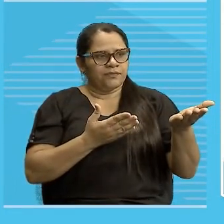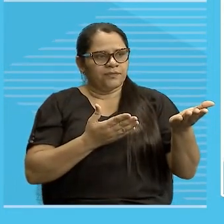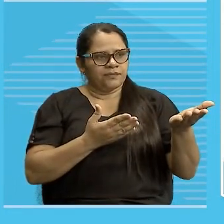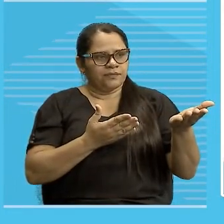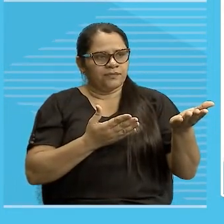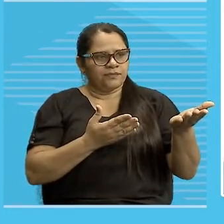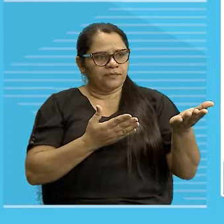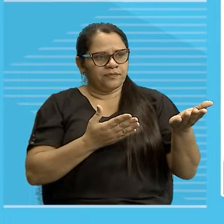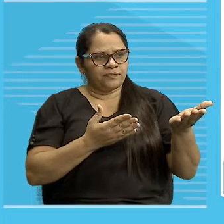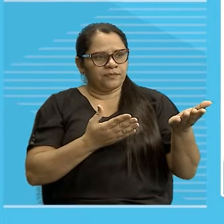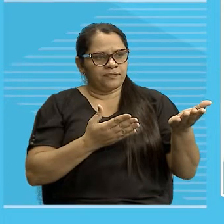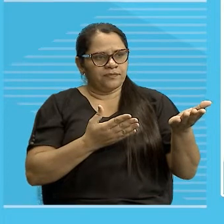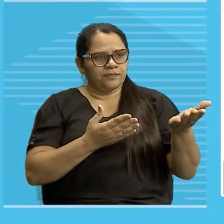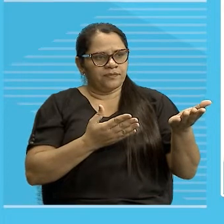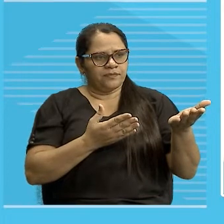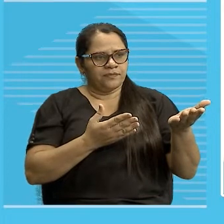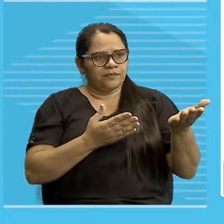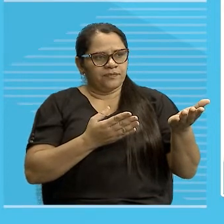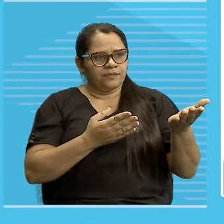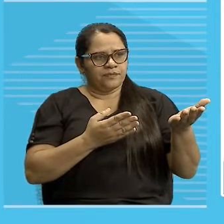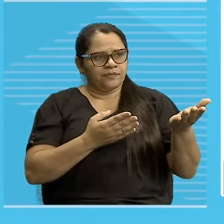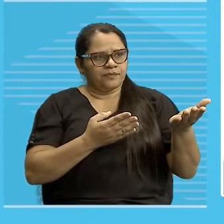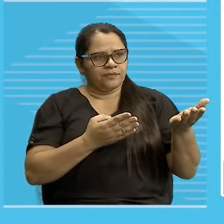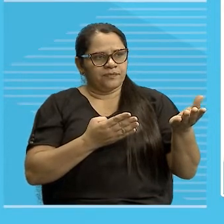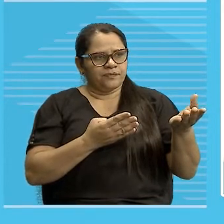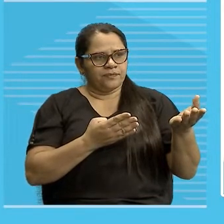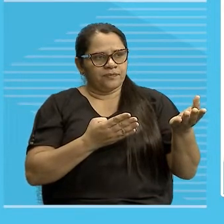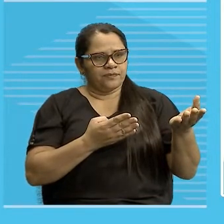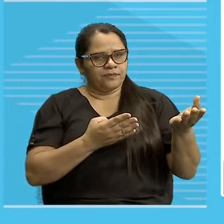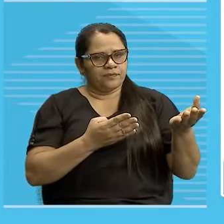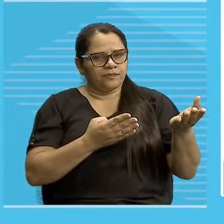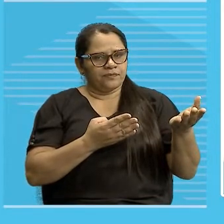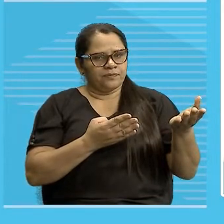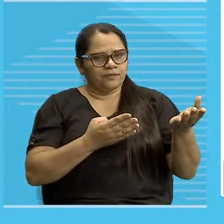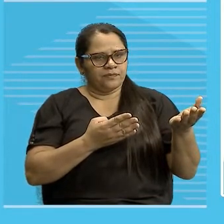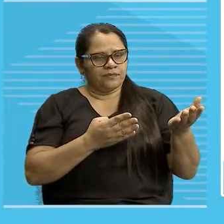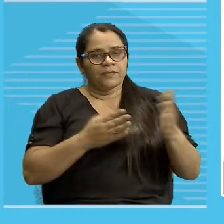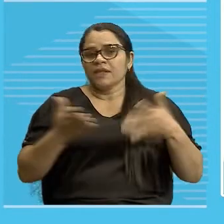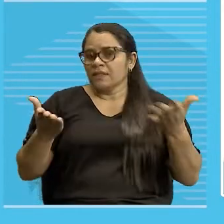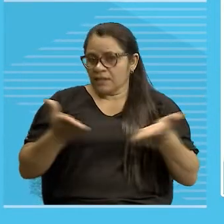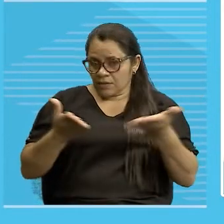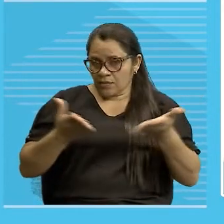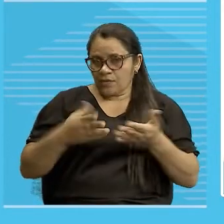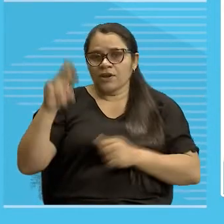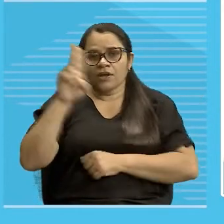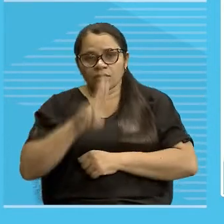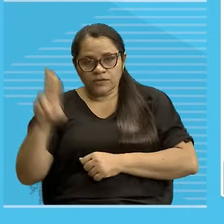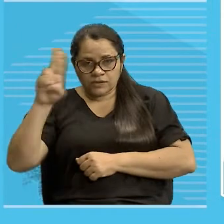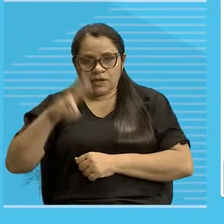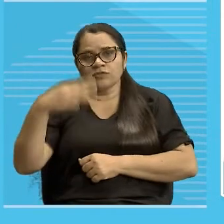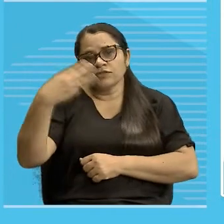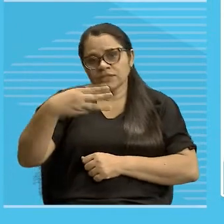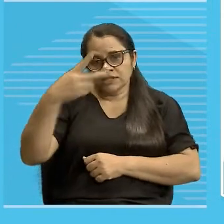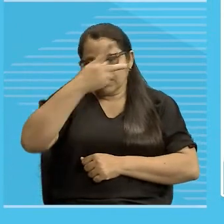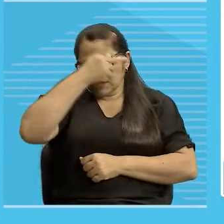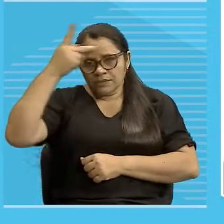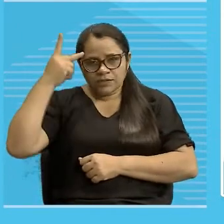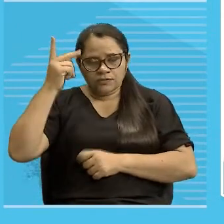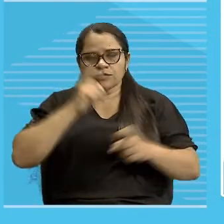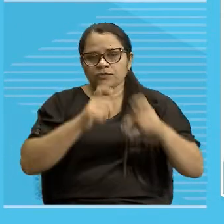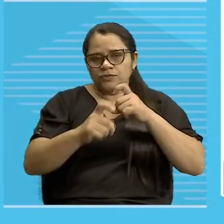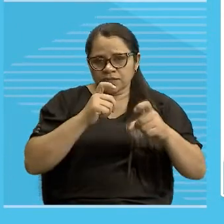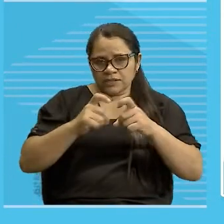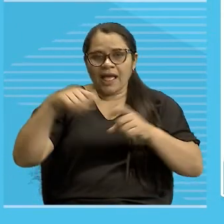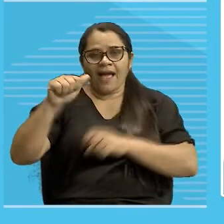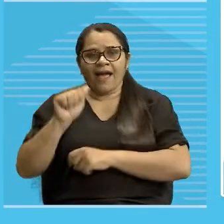Está vendo como o babado é forte? E vamos utilizar os de terceira pessoa, aquele,